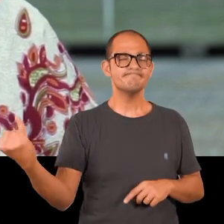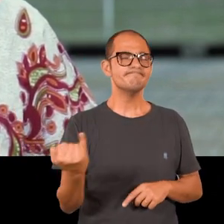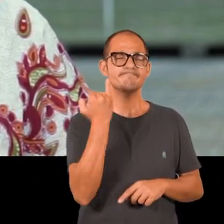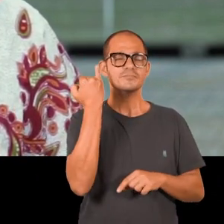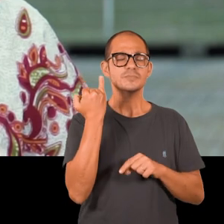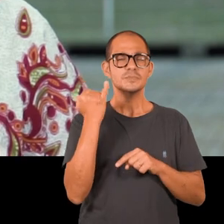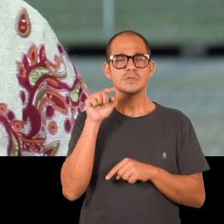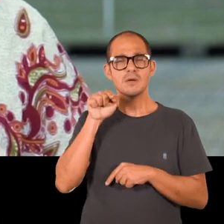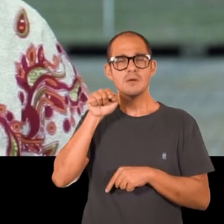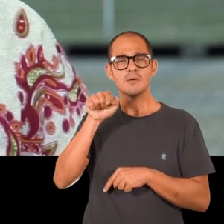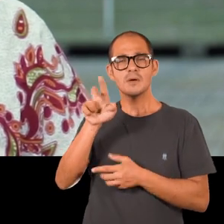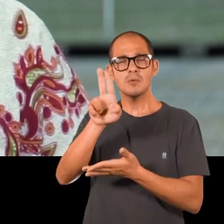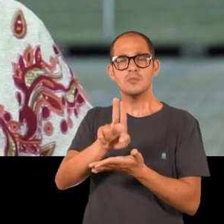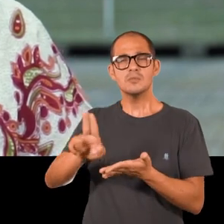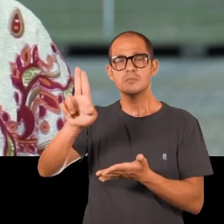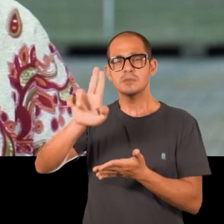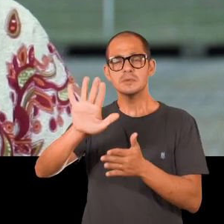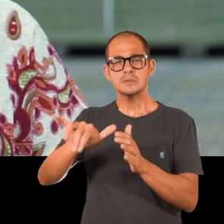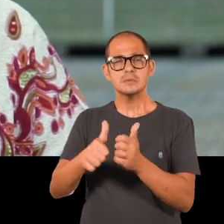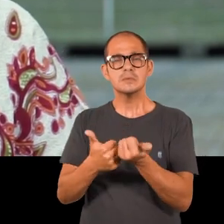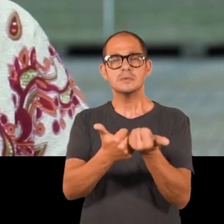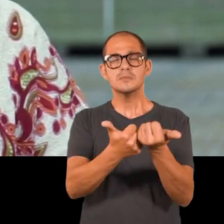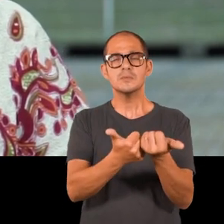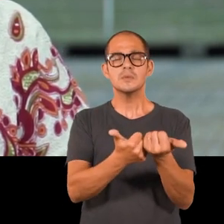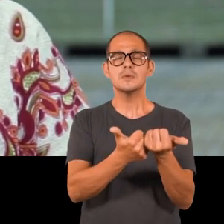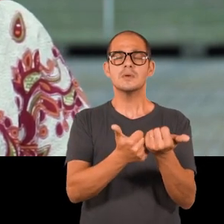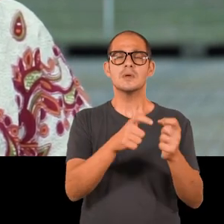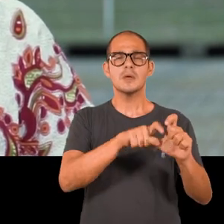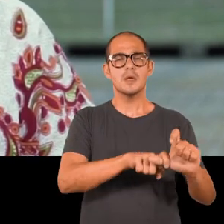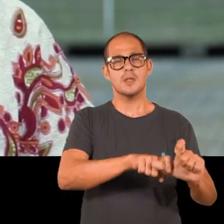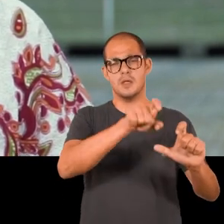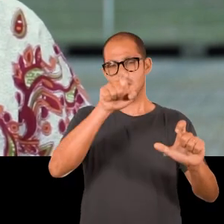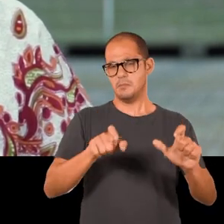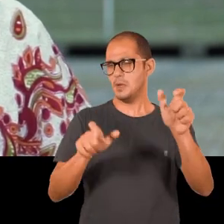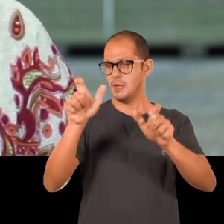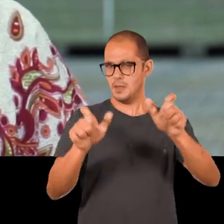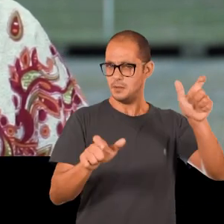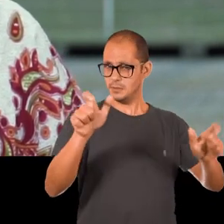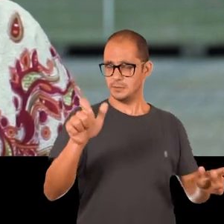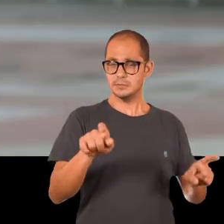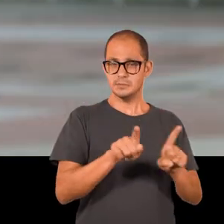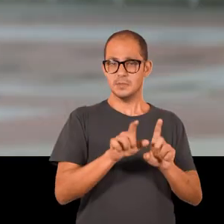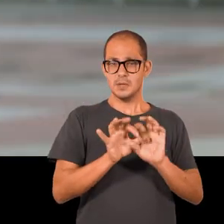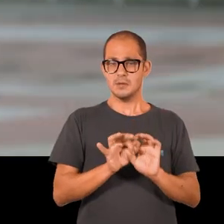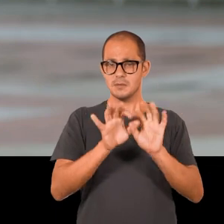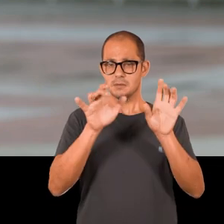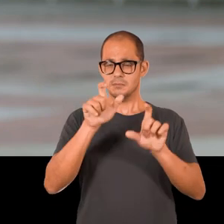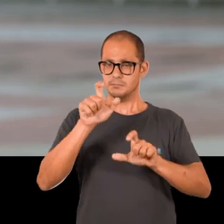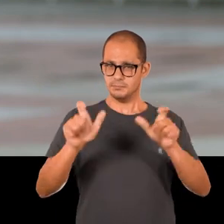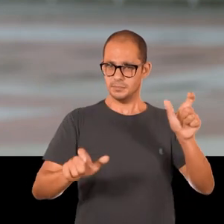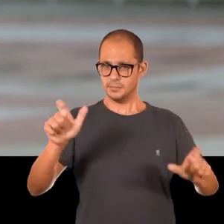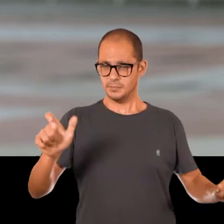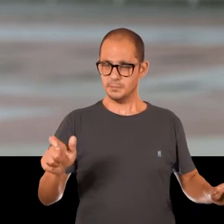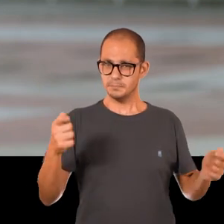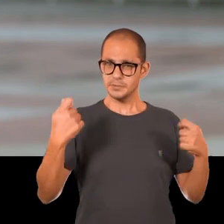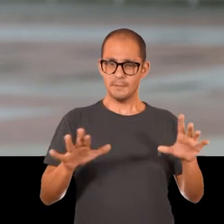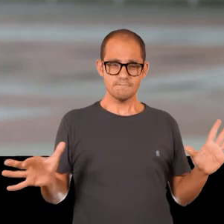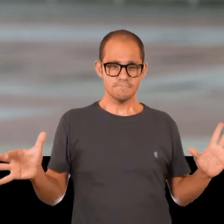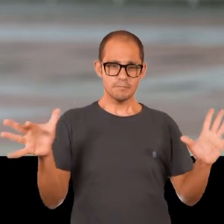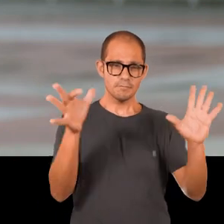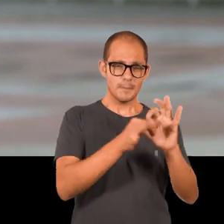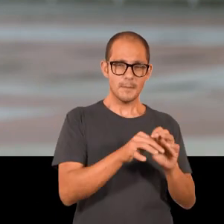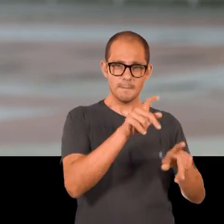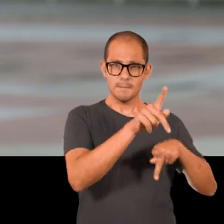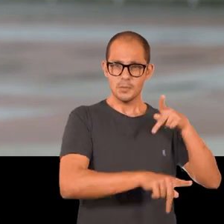que ela contribui para a emancipação das pessoas, para a libertação das pessoas. Ela tem que estar junto com o povo e o